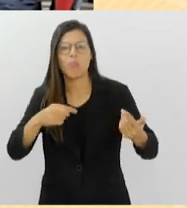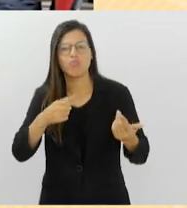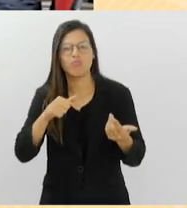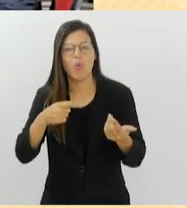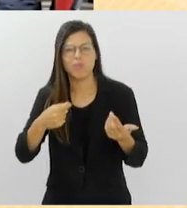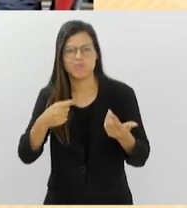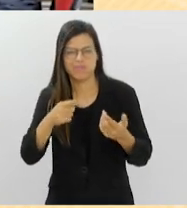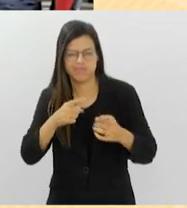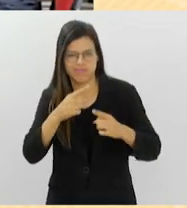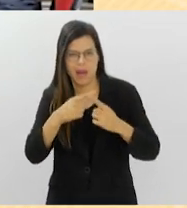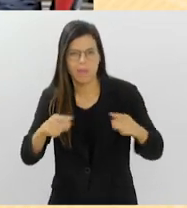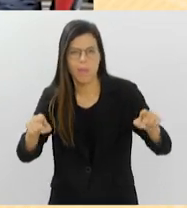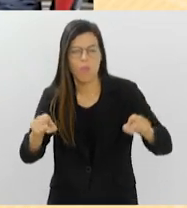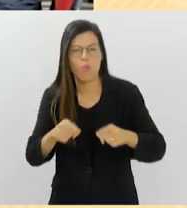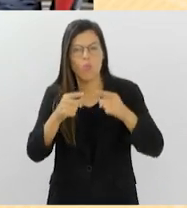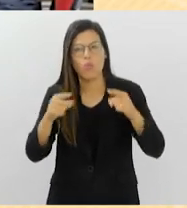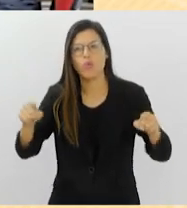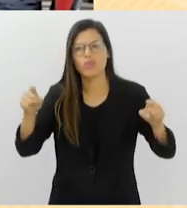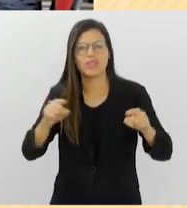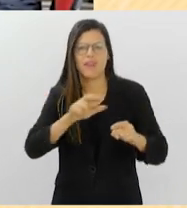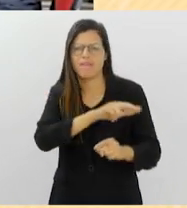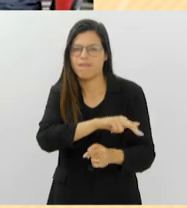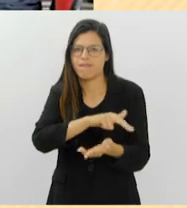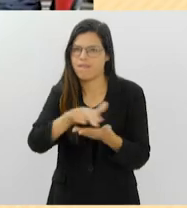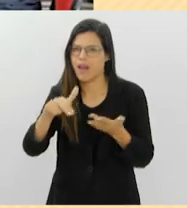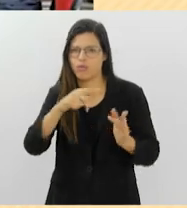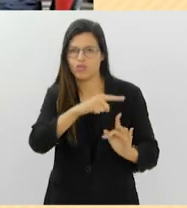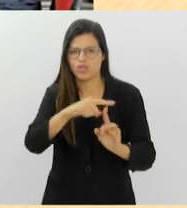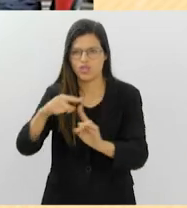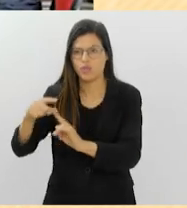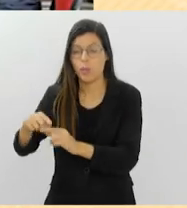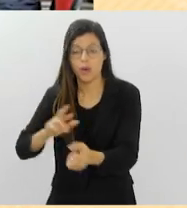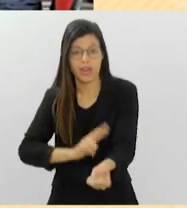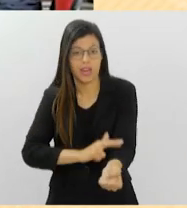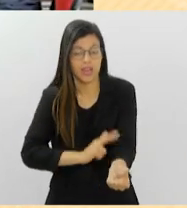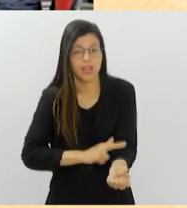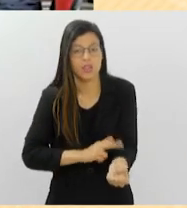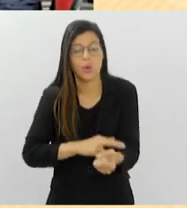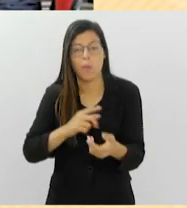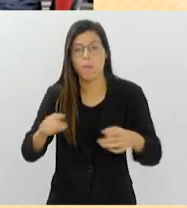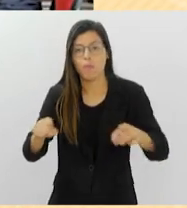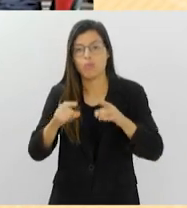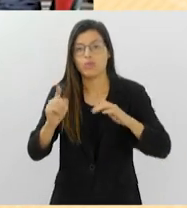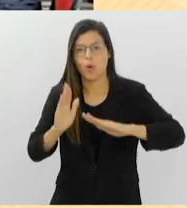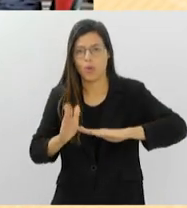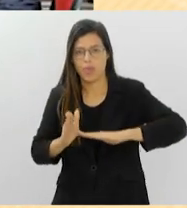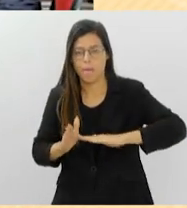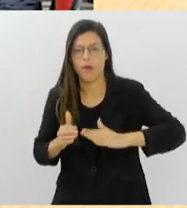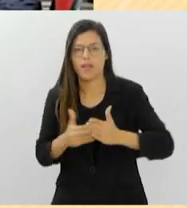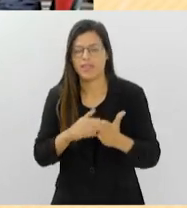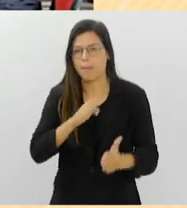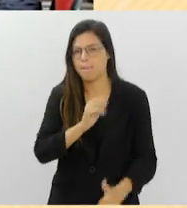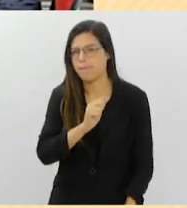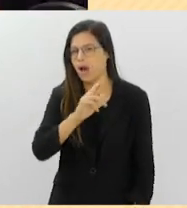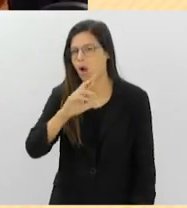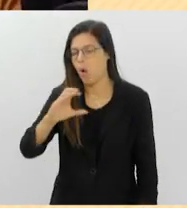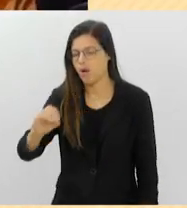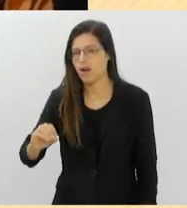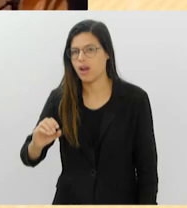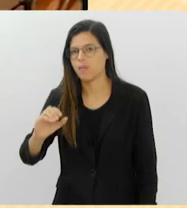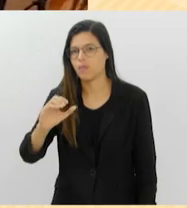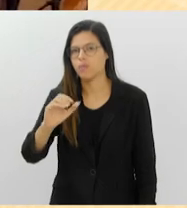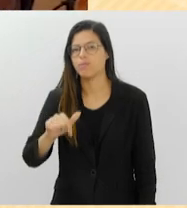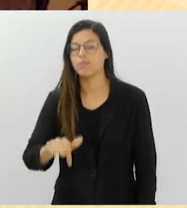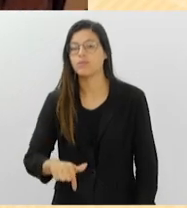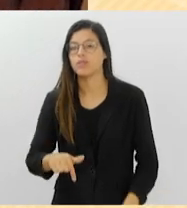por meio de vários tipos de arpas e ritmos, que vão da música barroca à contemporânea. O evento também promove a inclusão